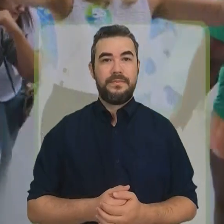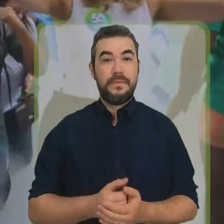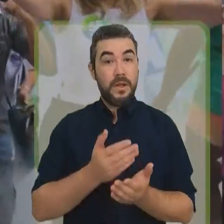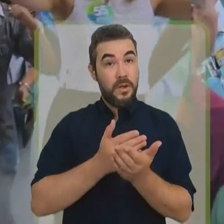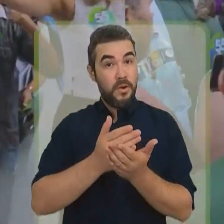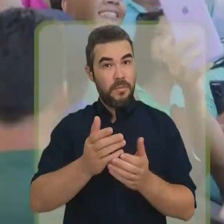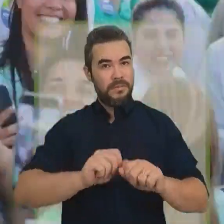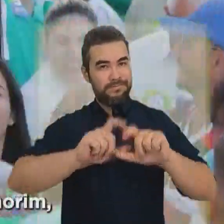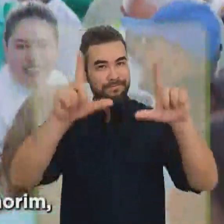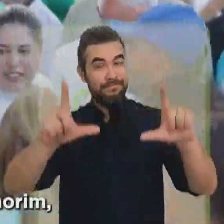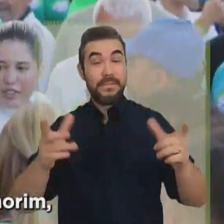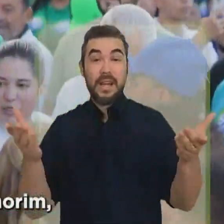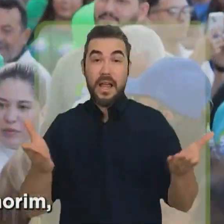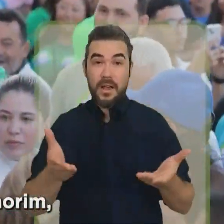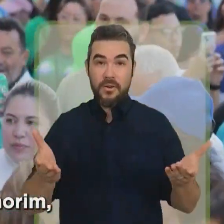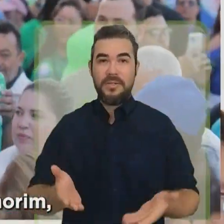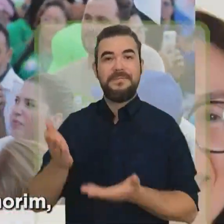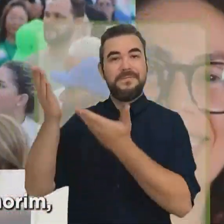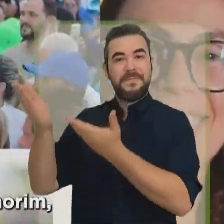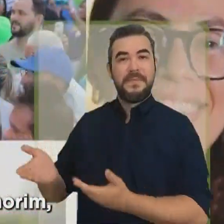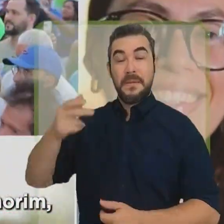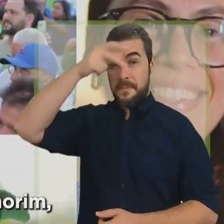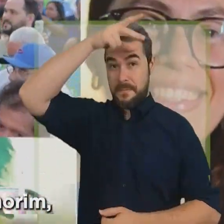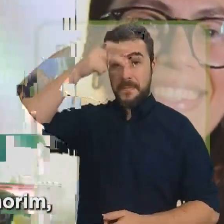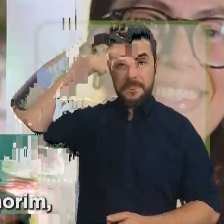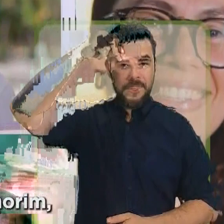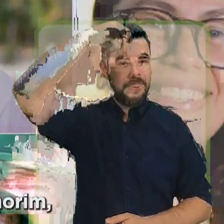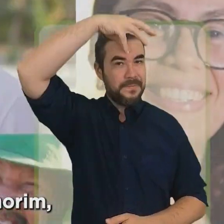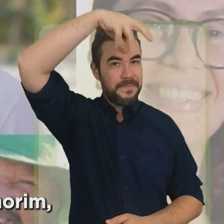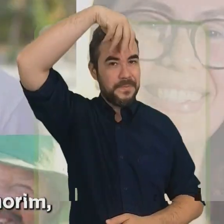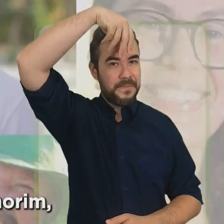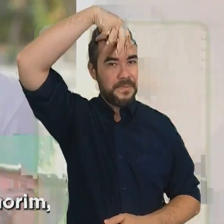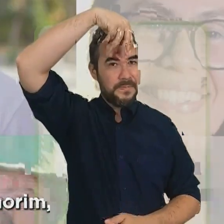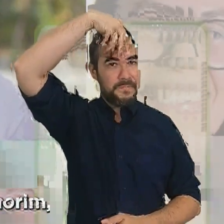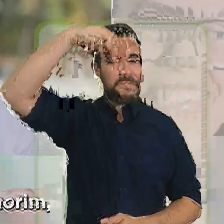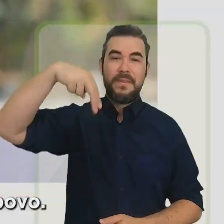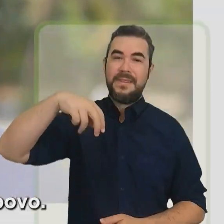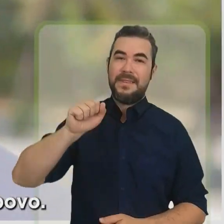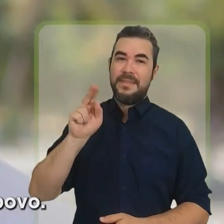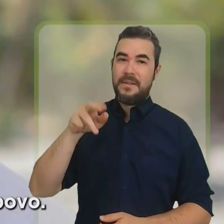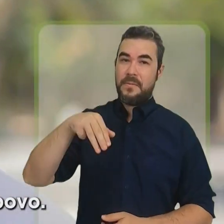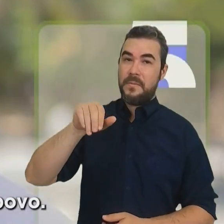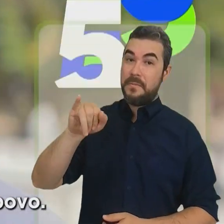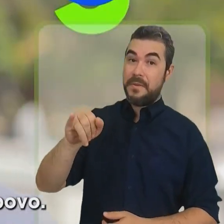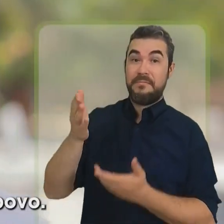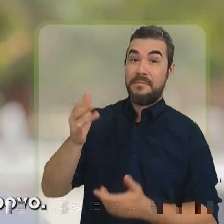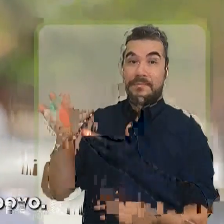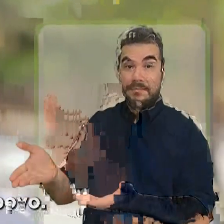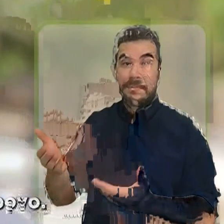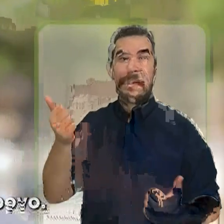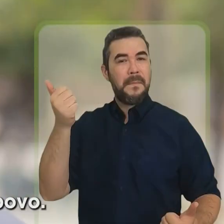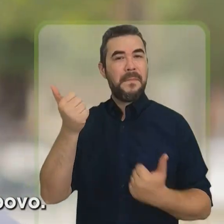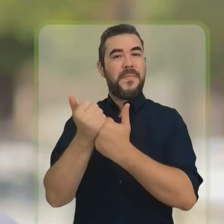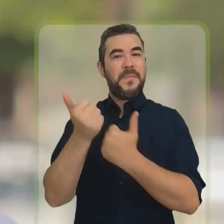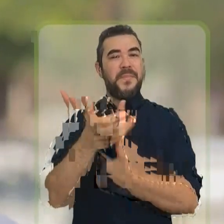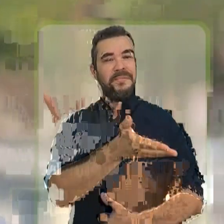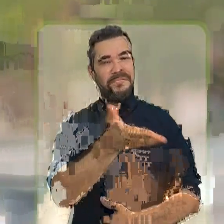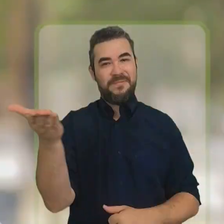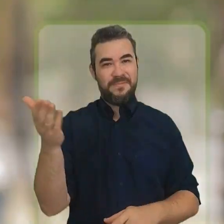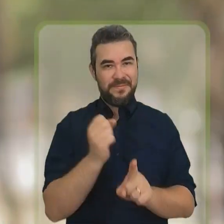Começa agora o programa do prefeito Naumia Amorim, o candidato que tem o apoio do povo.